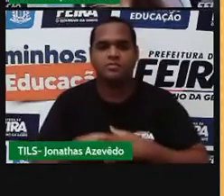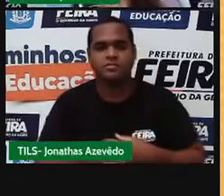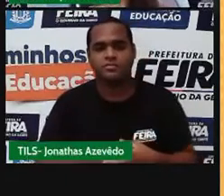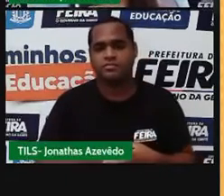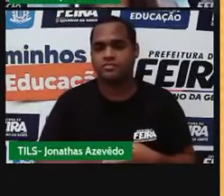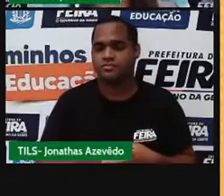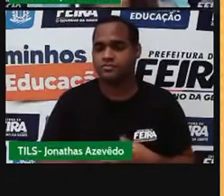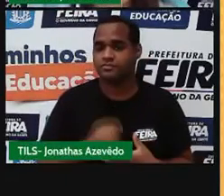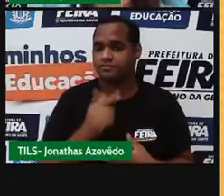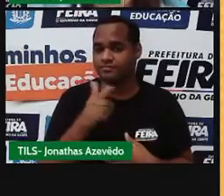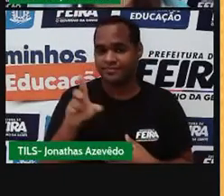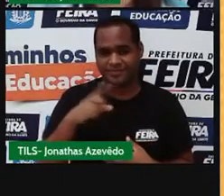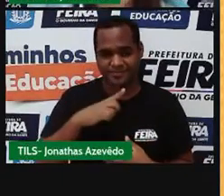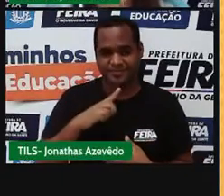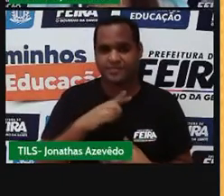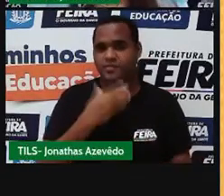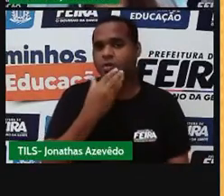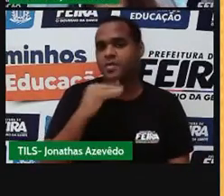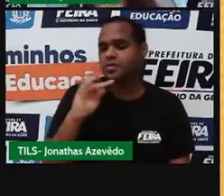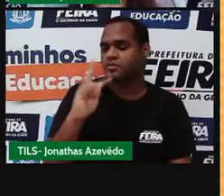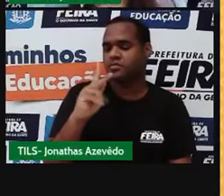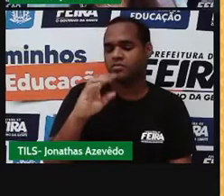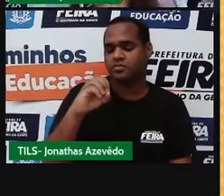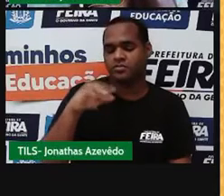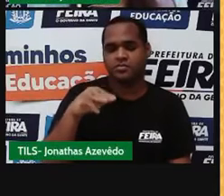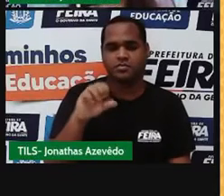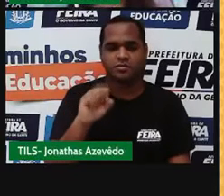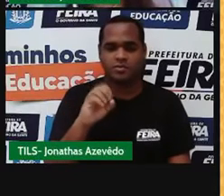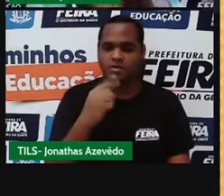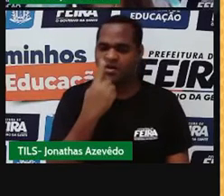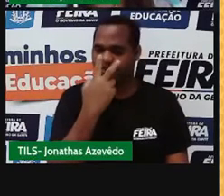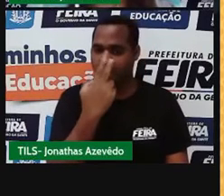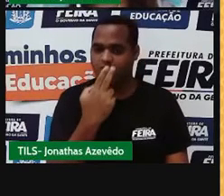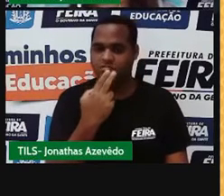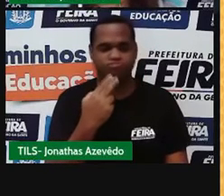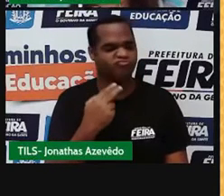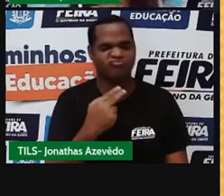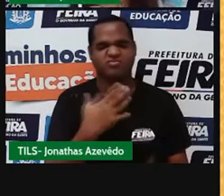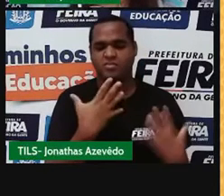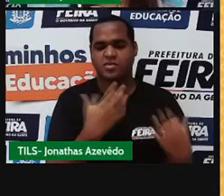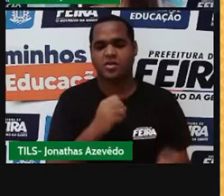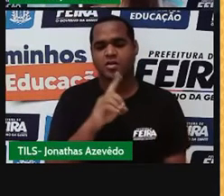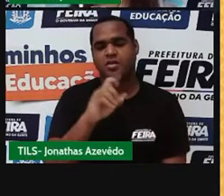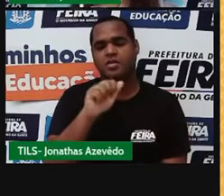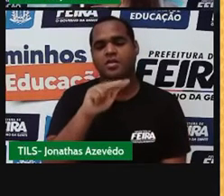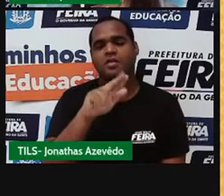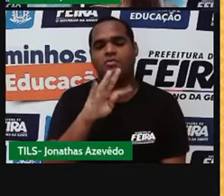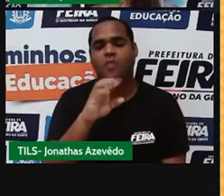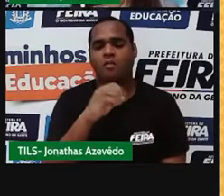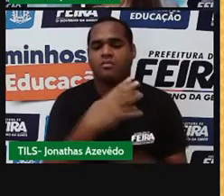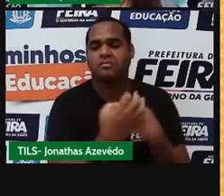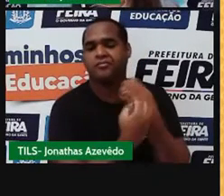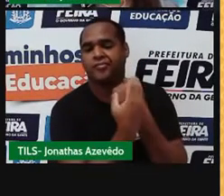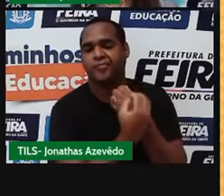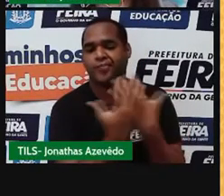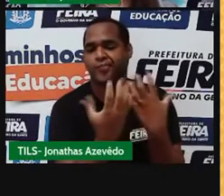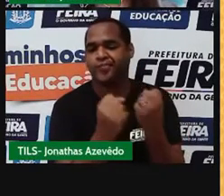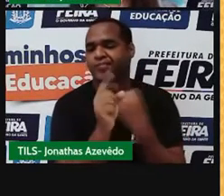Esse daqui é o modelo atômico de Thomson. Thomson já discordava de Dalton e ele disse que o átomo, ele tinha